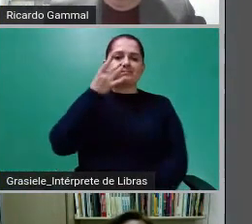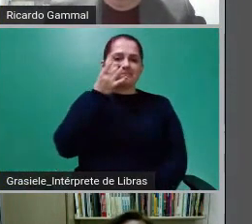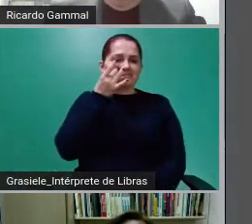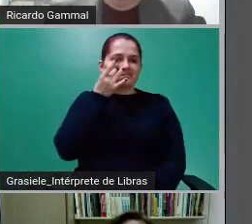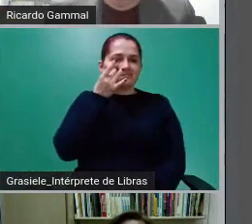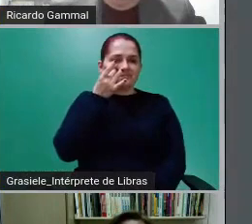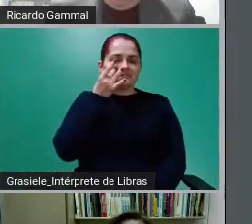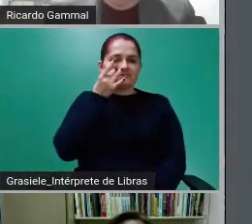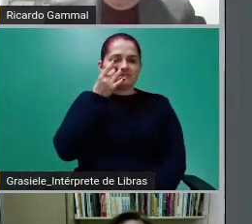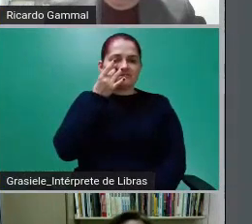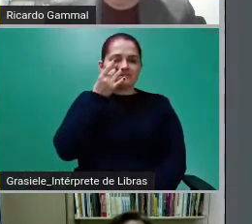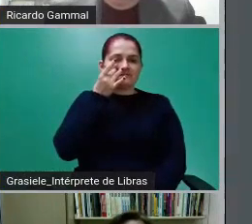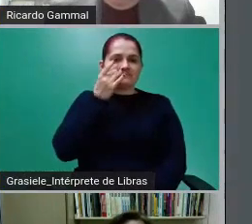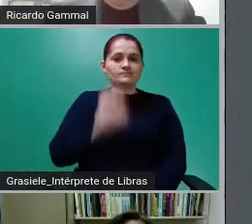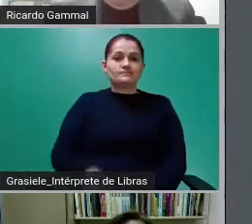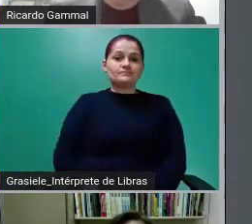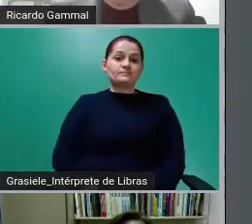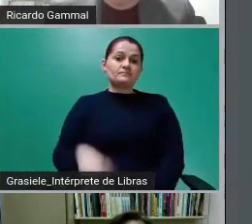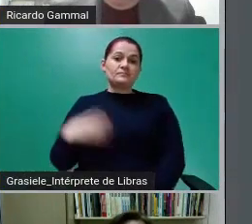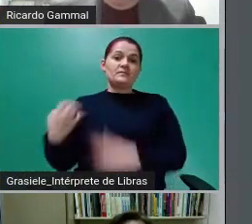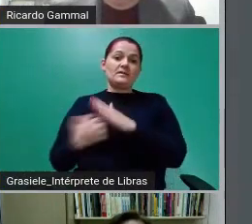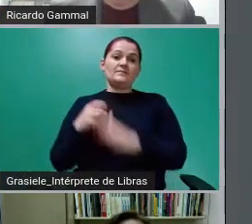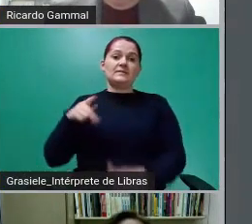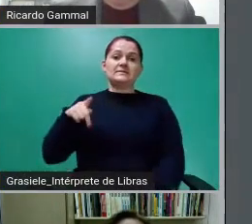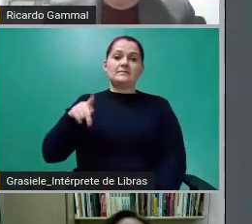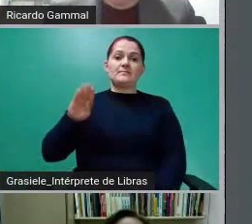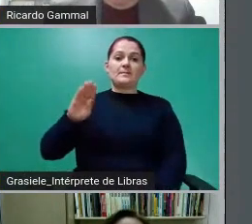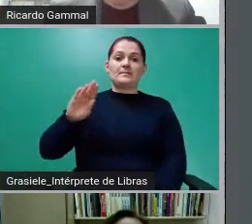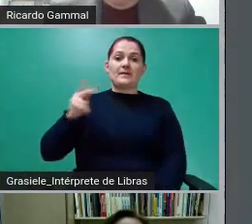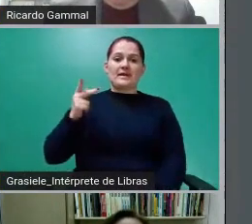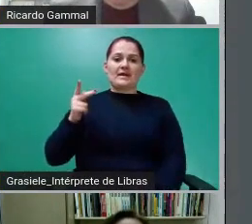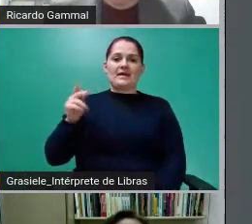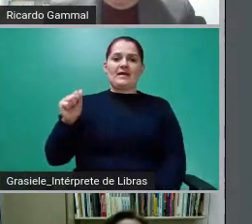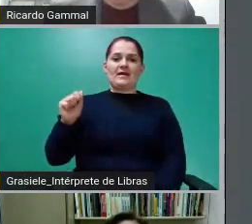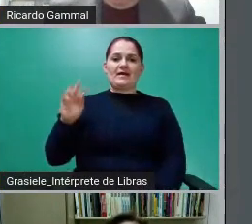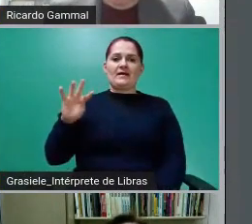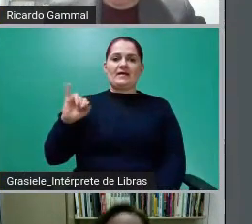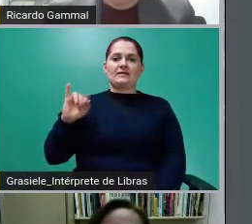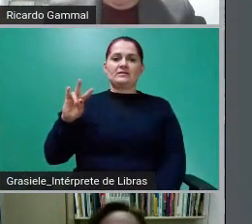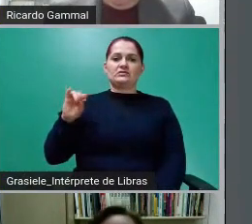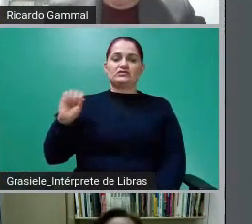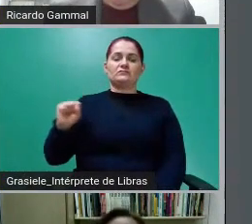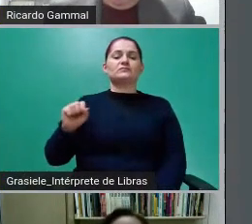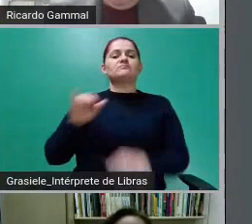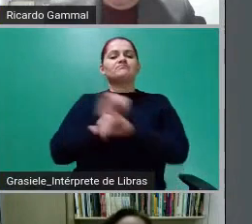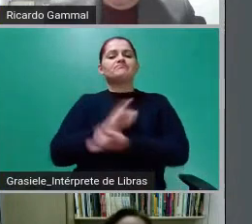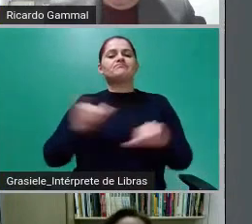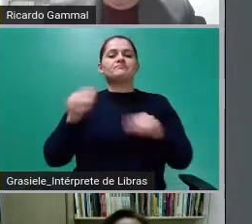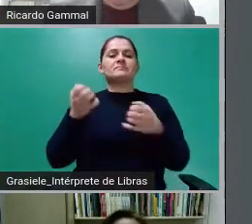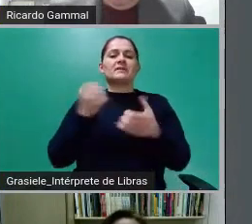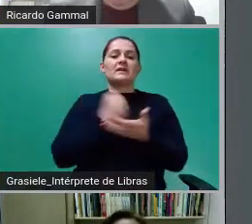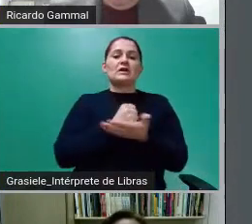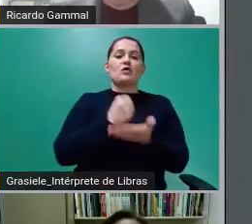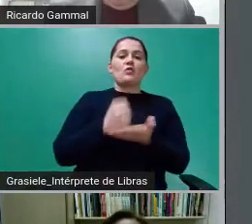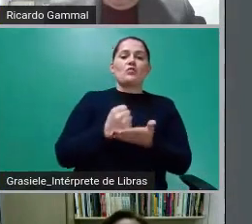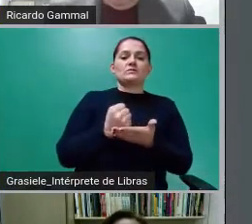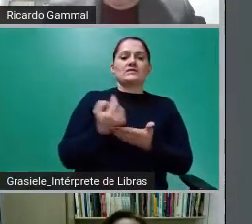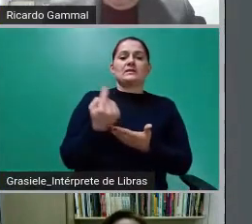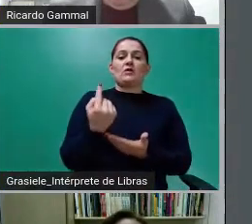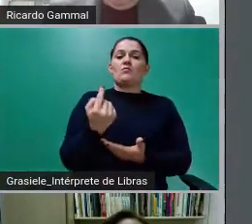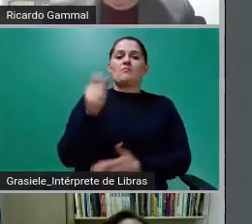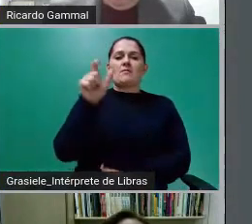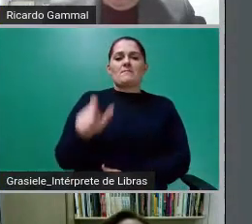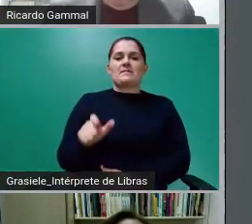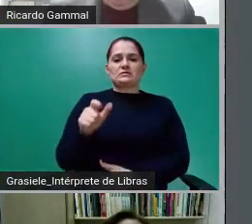a empresa PBH Ativos SA anunciou que queria contratar prestador de serviço